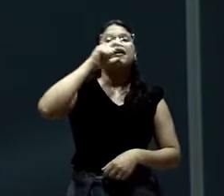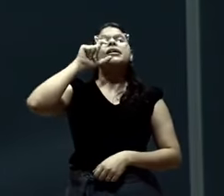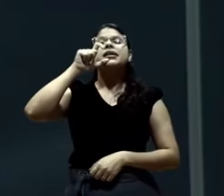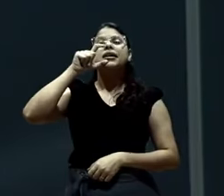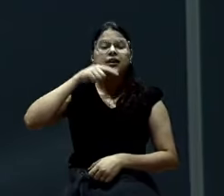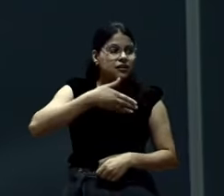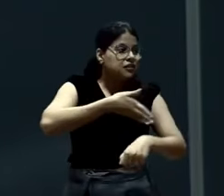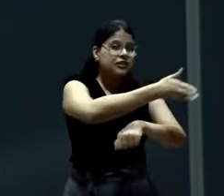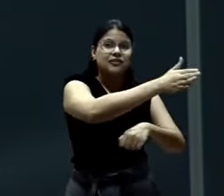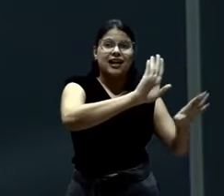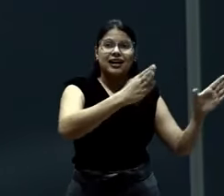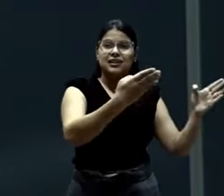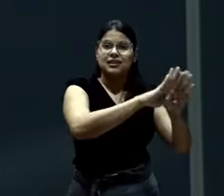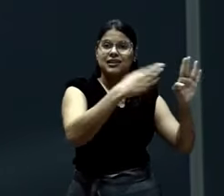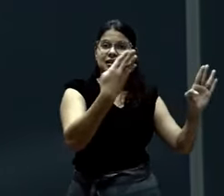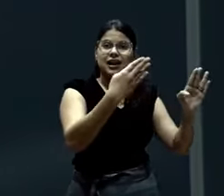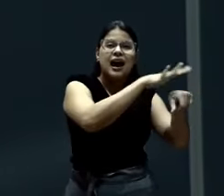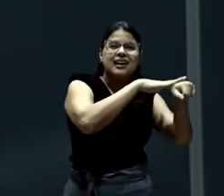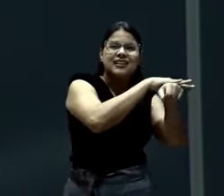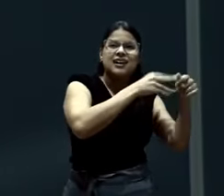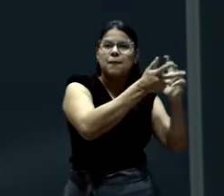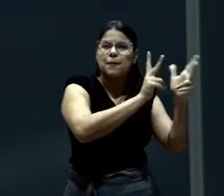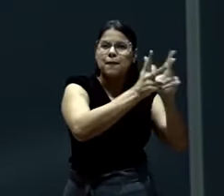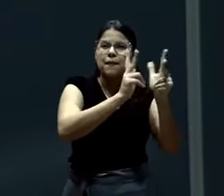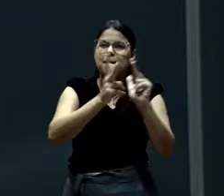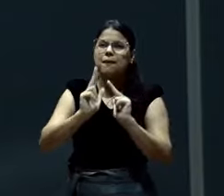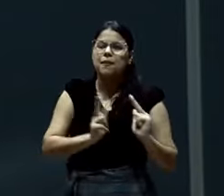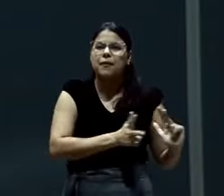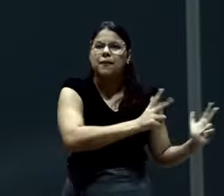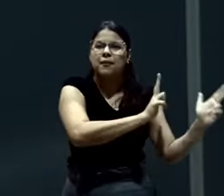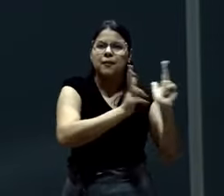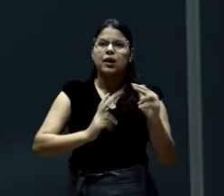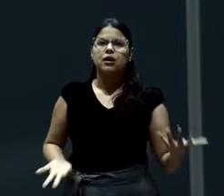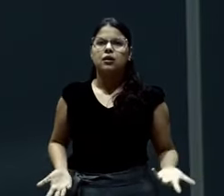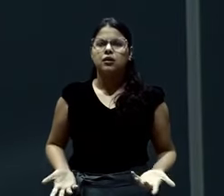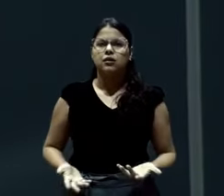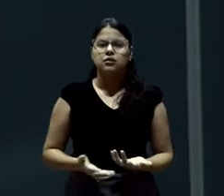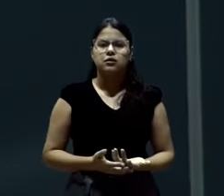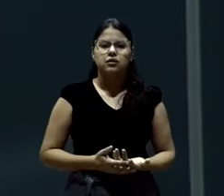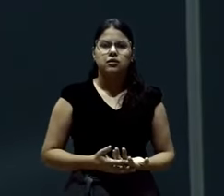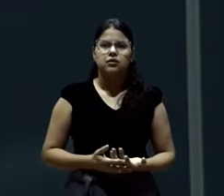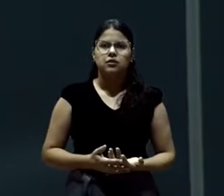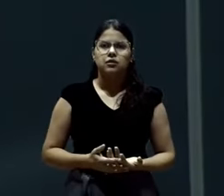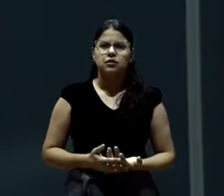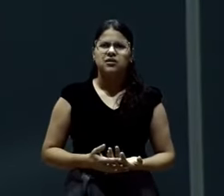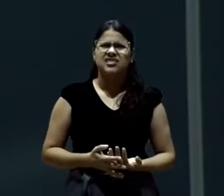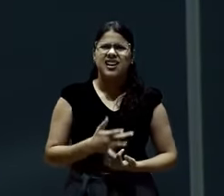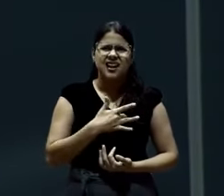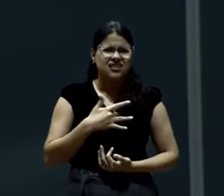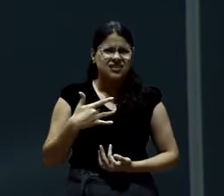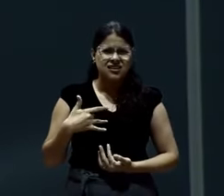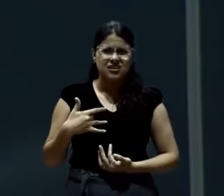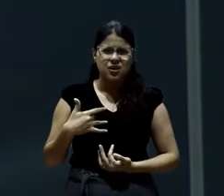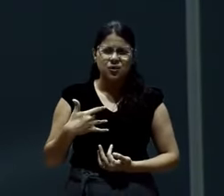conversar. E todas essas conversas não são saudáveis para esse